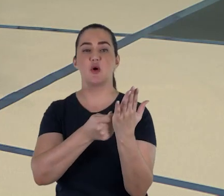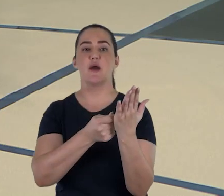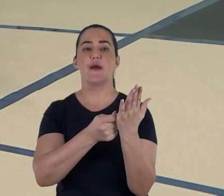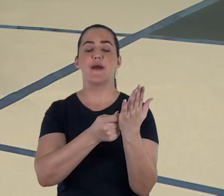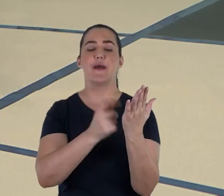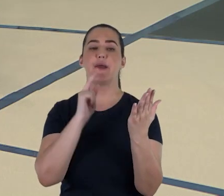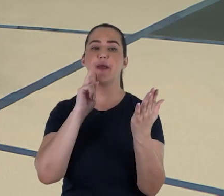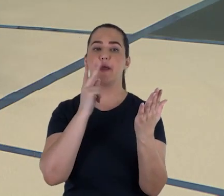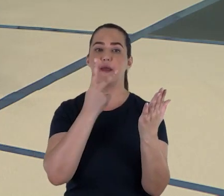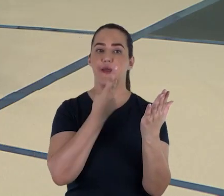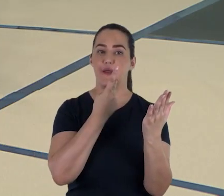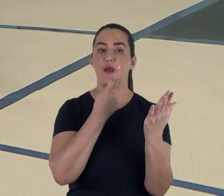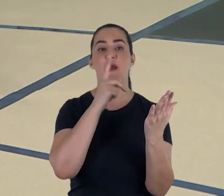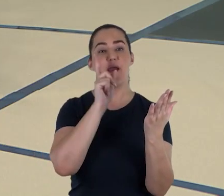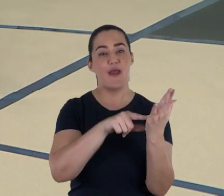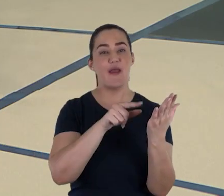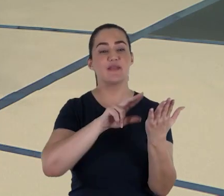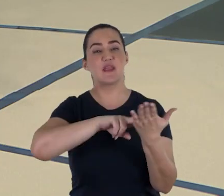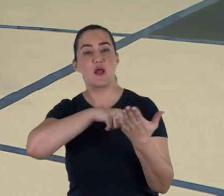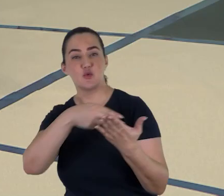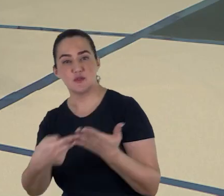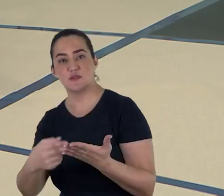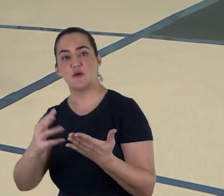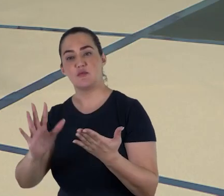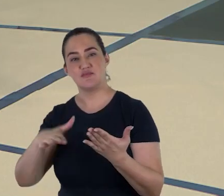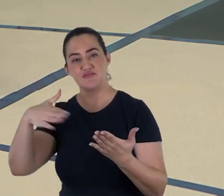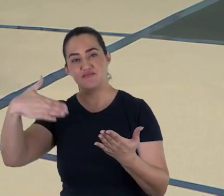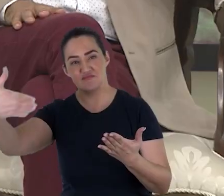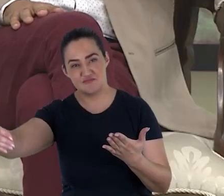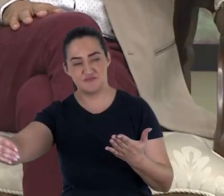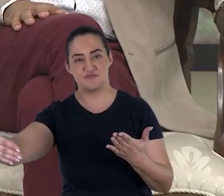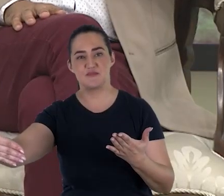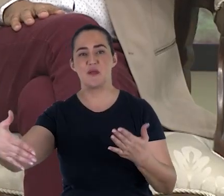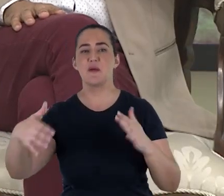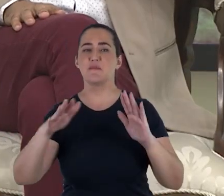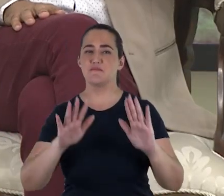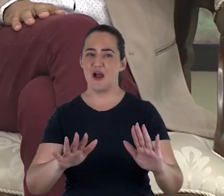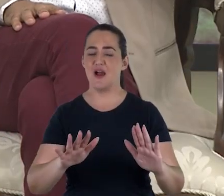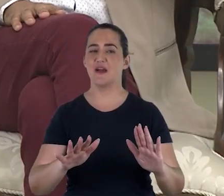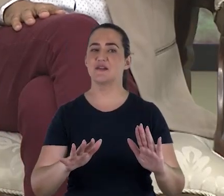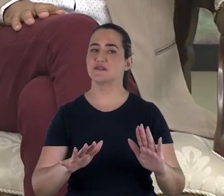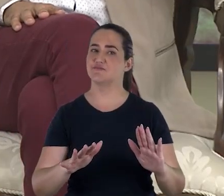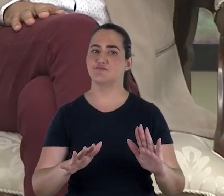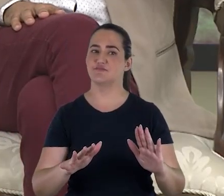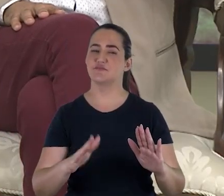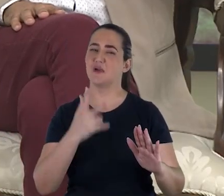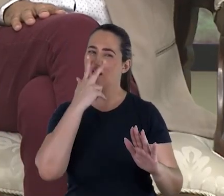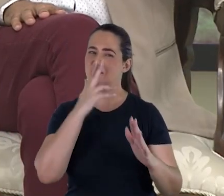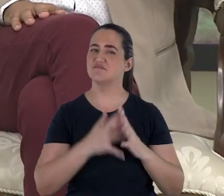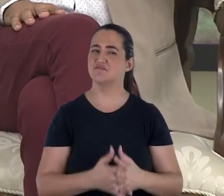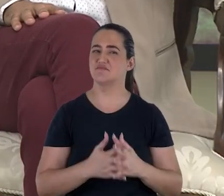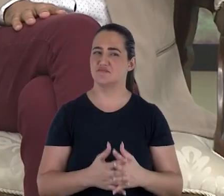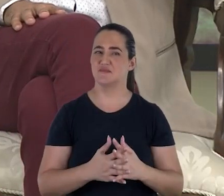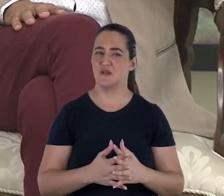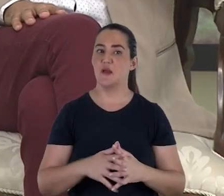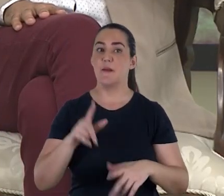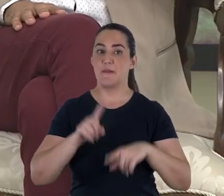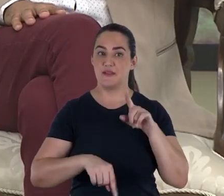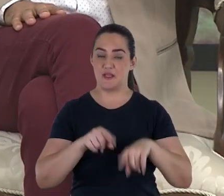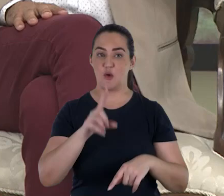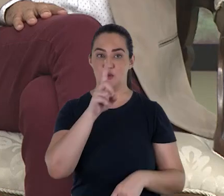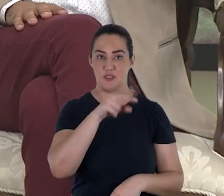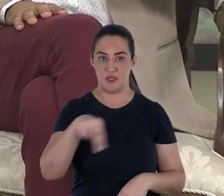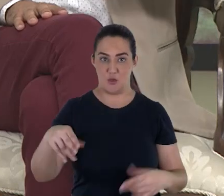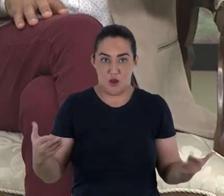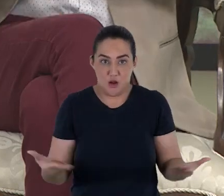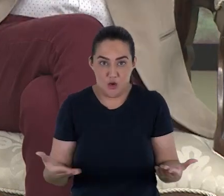traduções posteriores feitas para o hebraico. Evidentemente que este é um quadro complexo. Os materiais de Daniel,